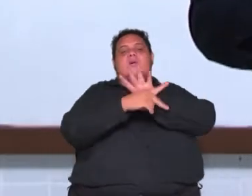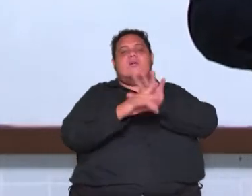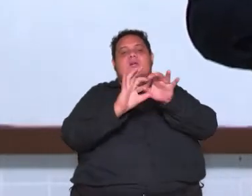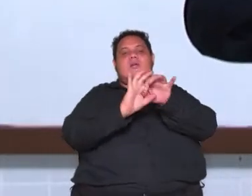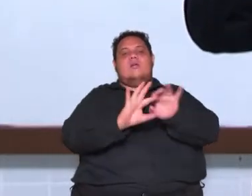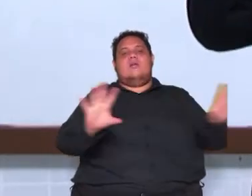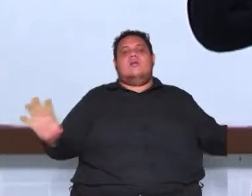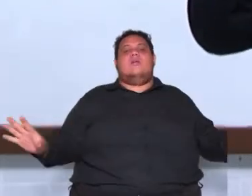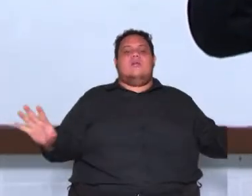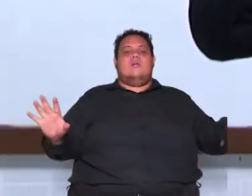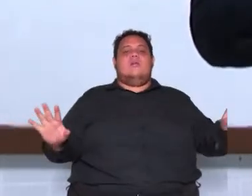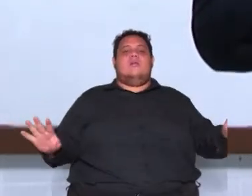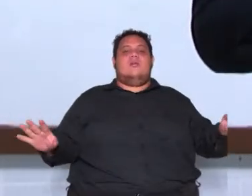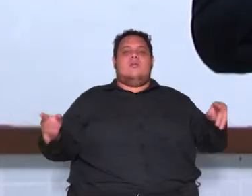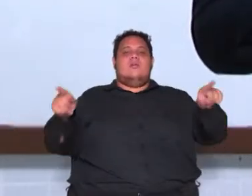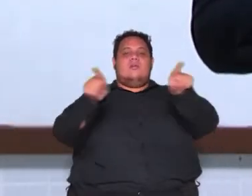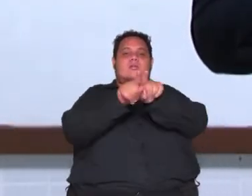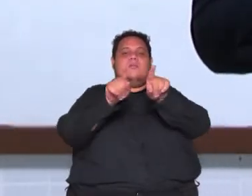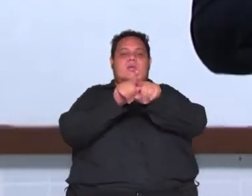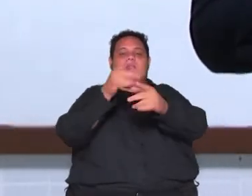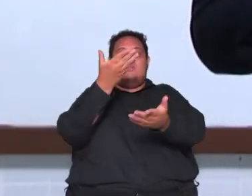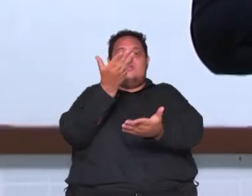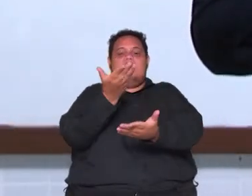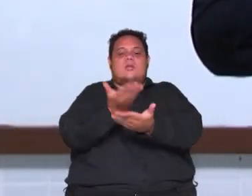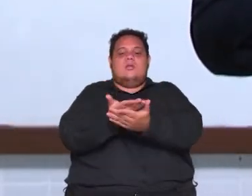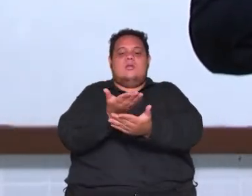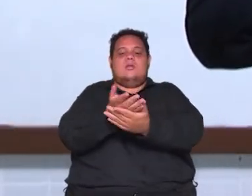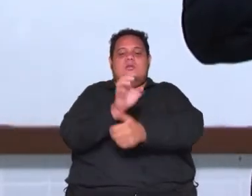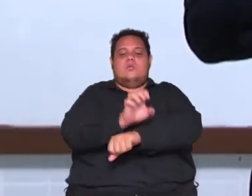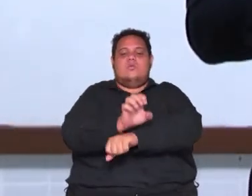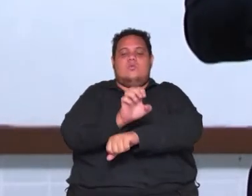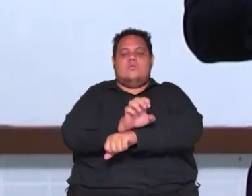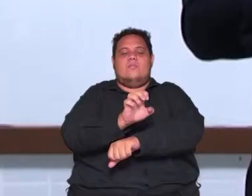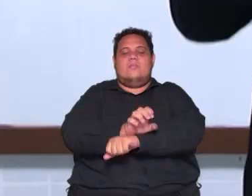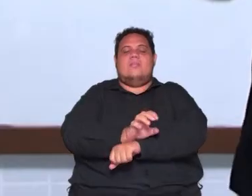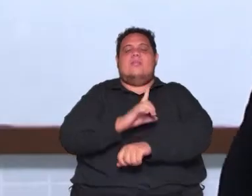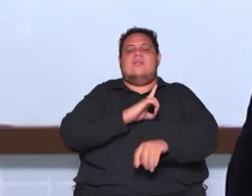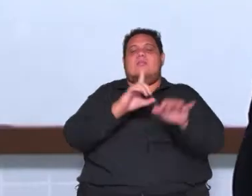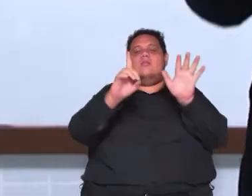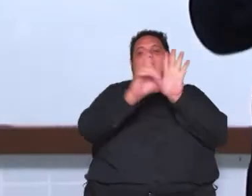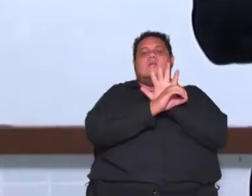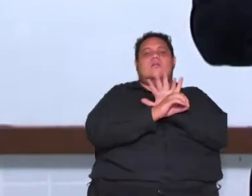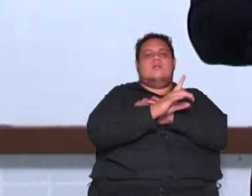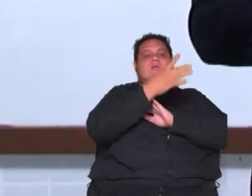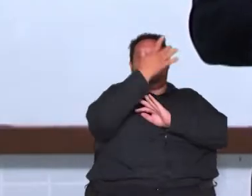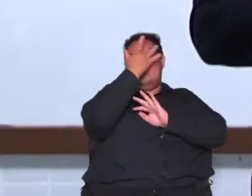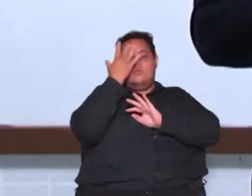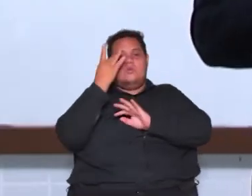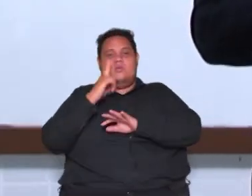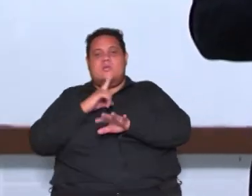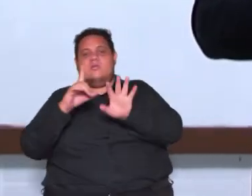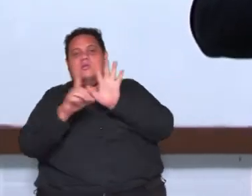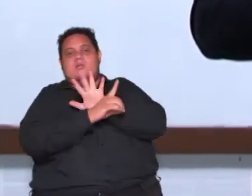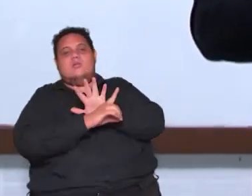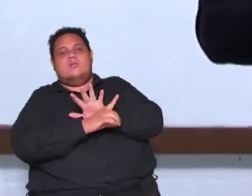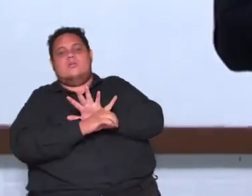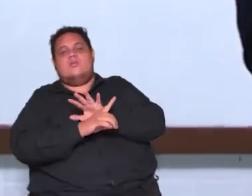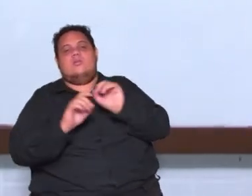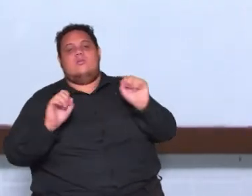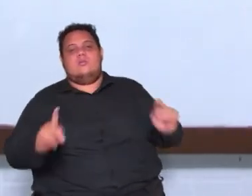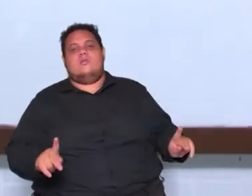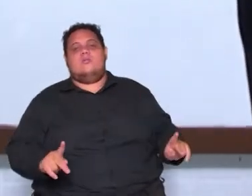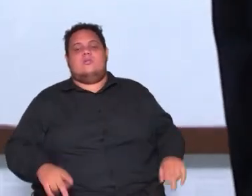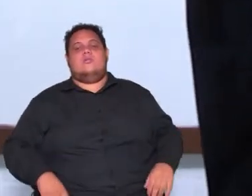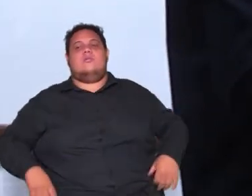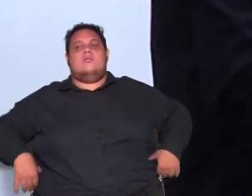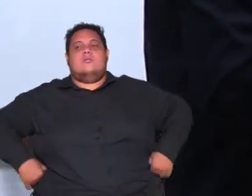liberdade e o Estado tem que garantir esses direitos se não garantir o povo tem o direito de se rebelar John Locke